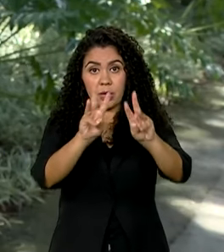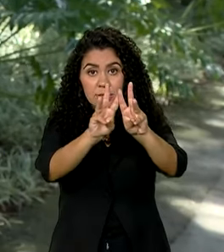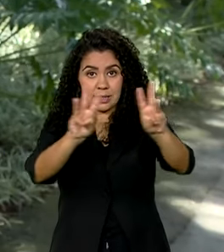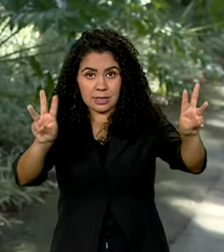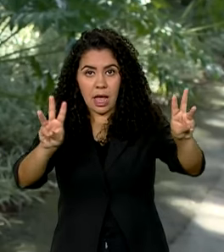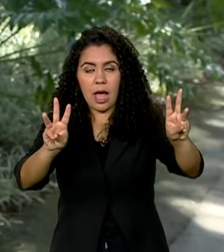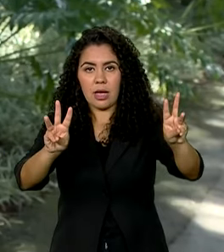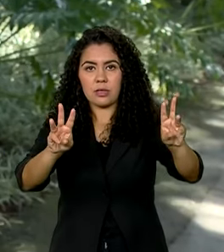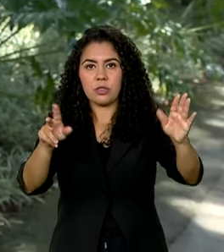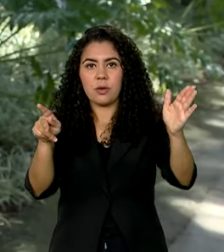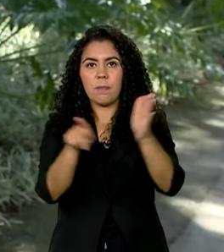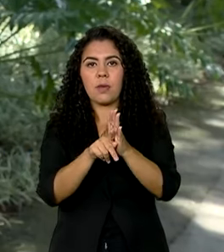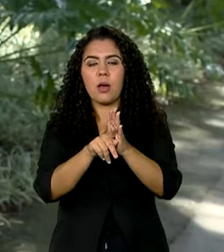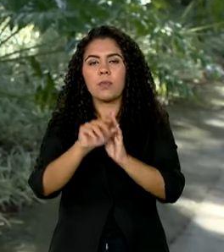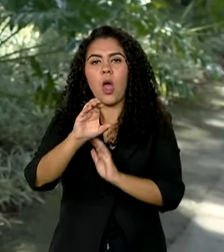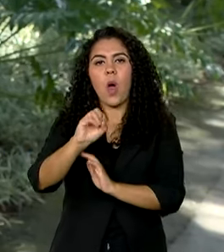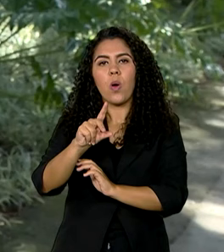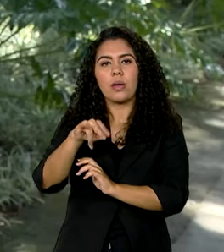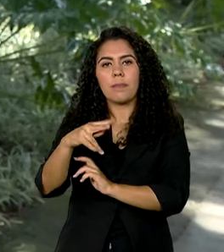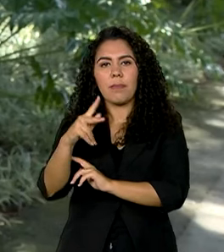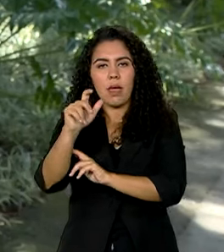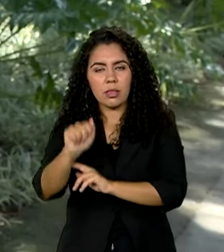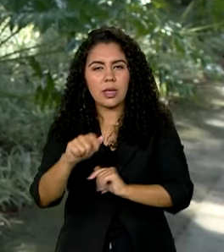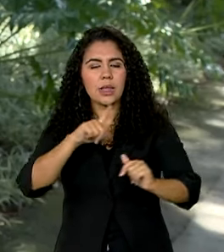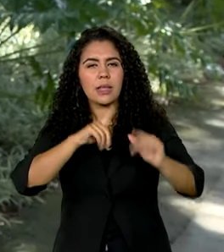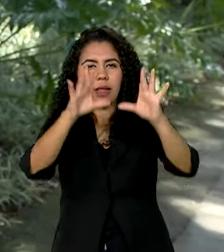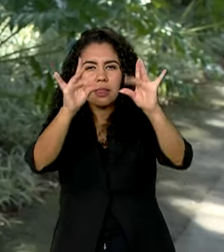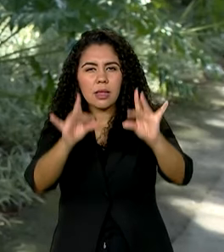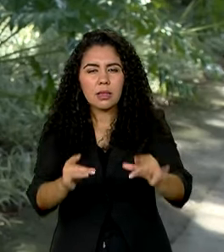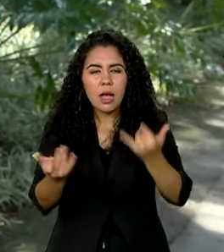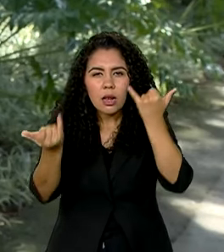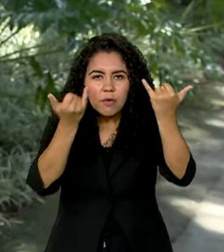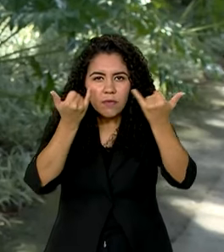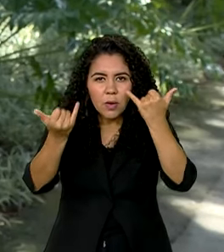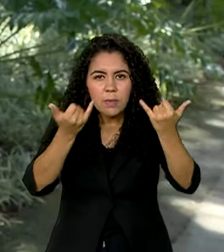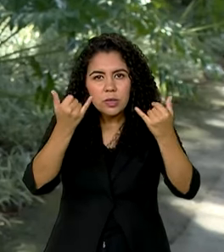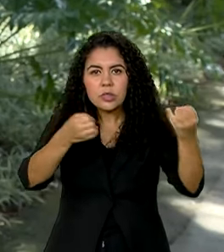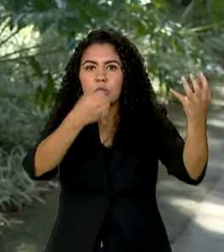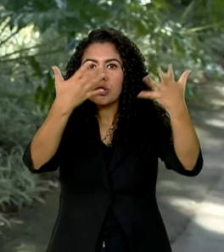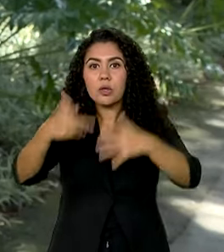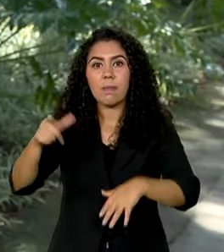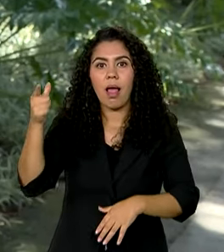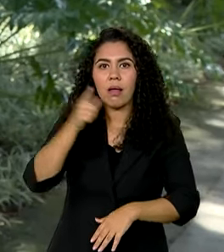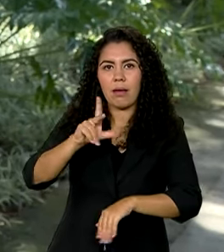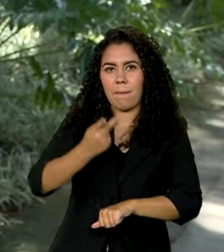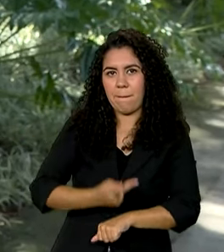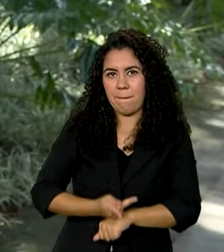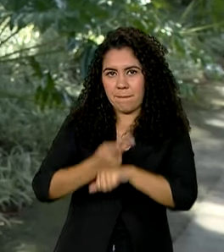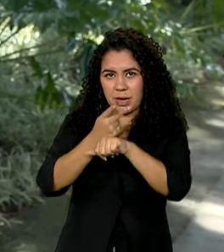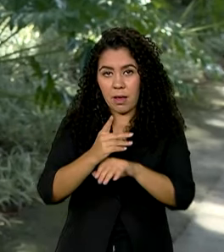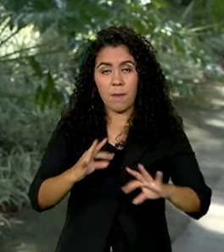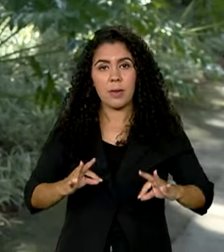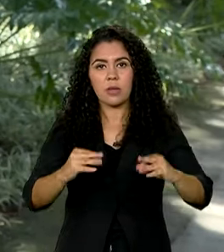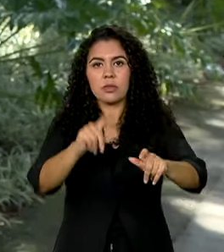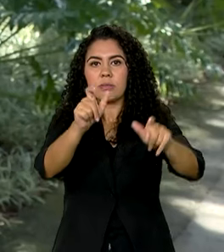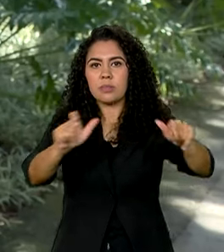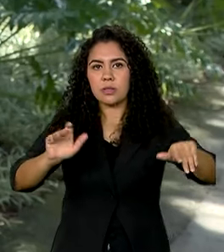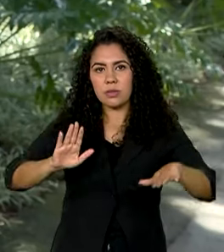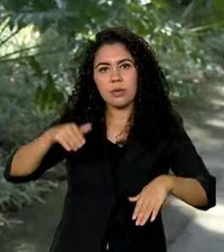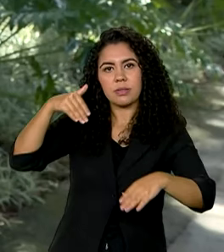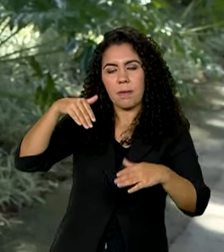da Olimpíada também tem toda a explicação sobre as premiações para todos os participantes,